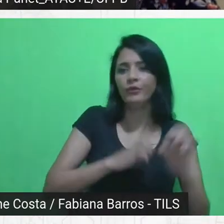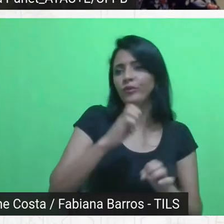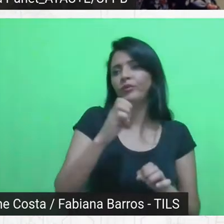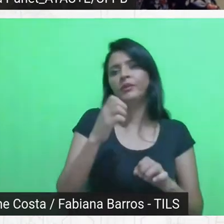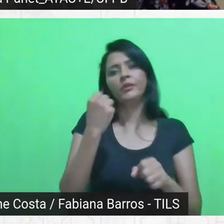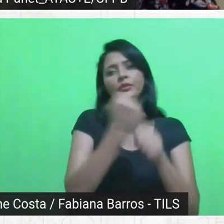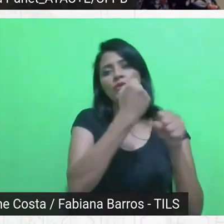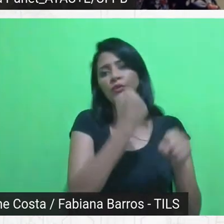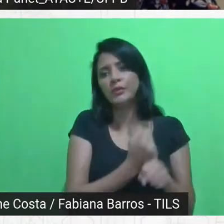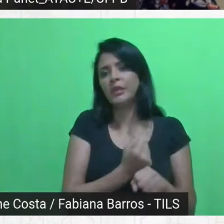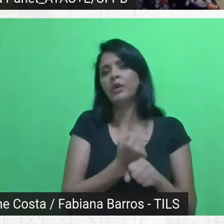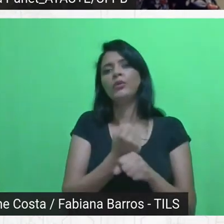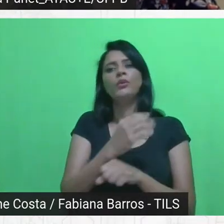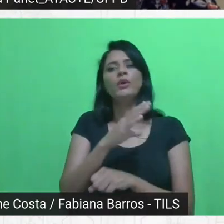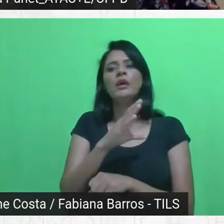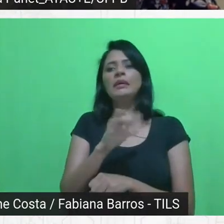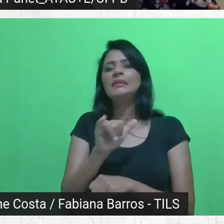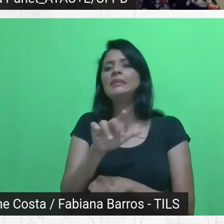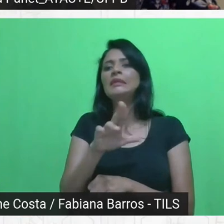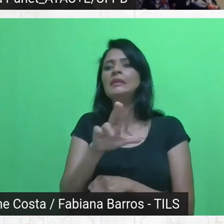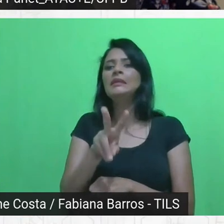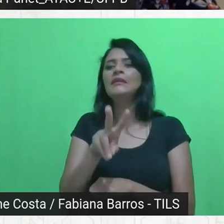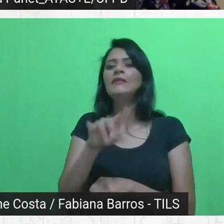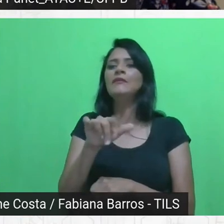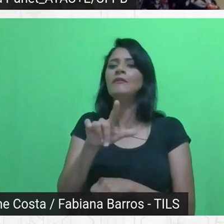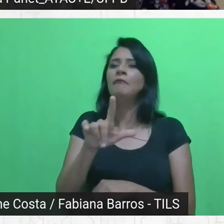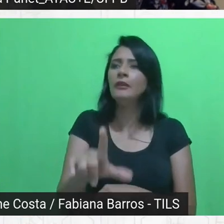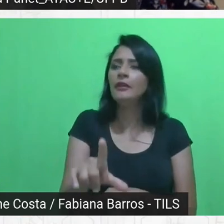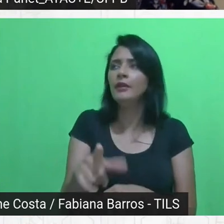atrapalha, né, toda a